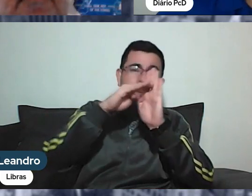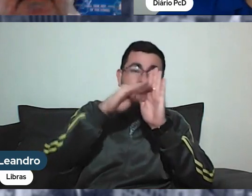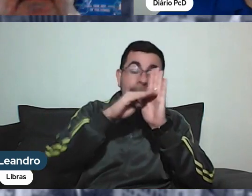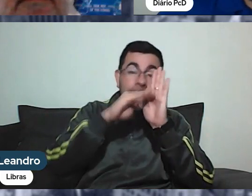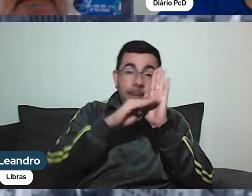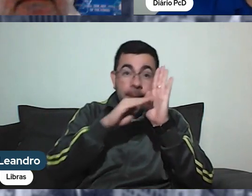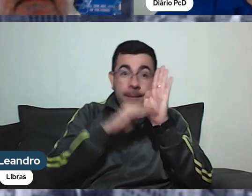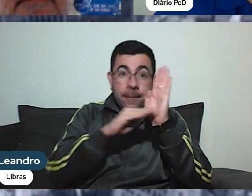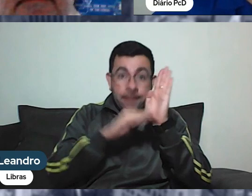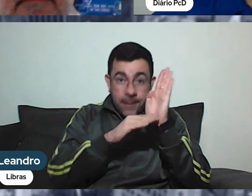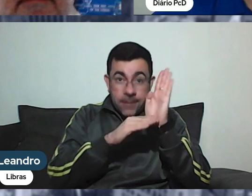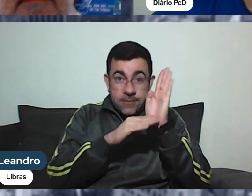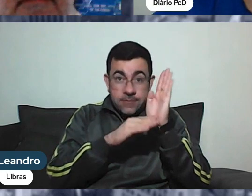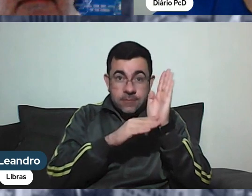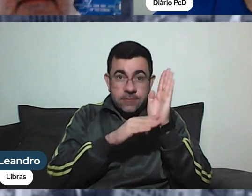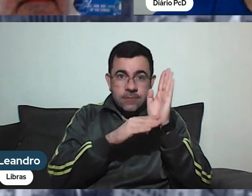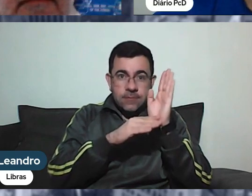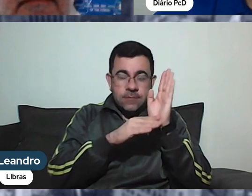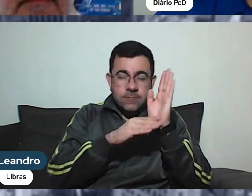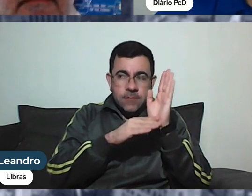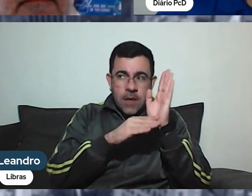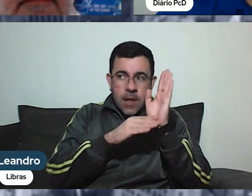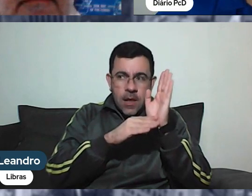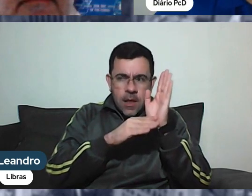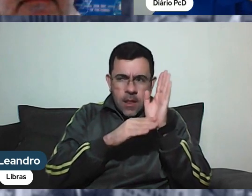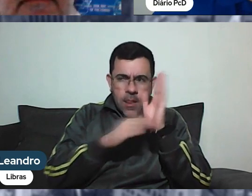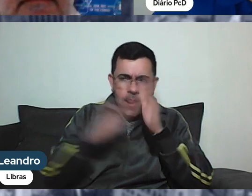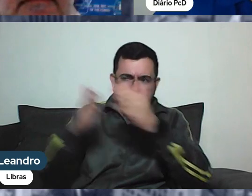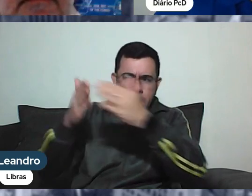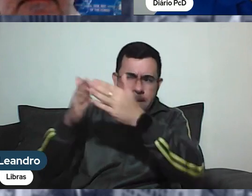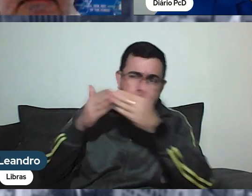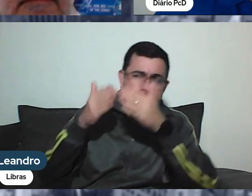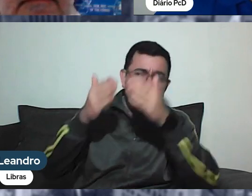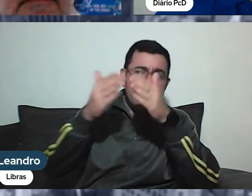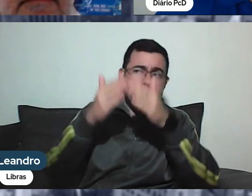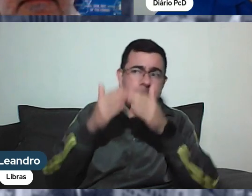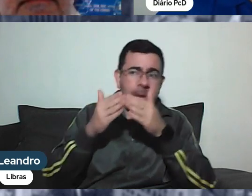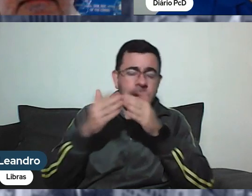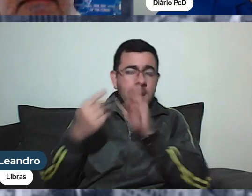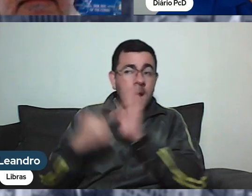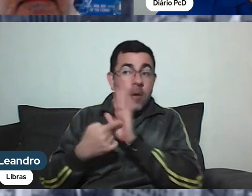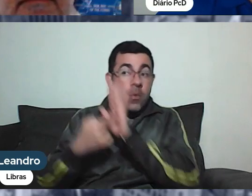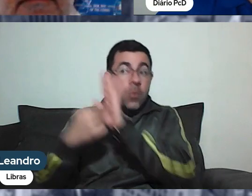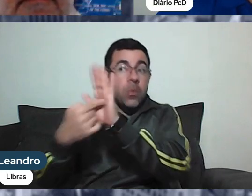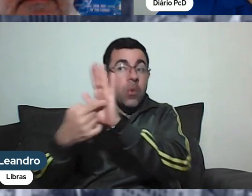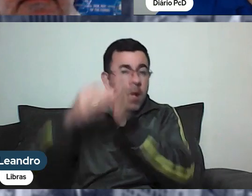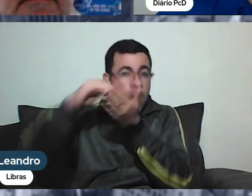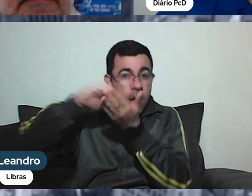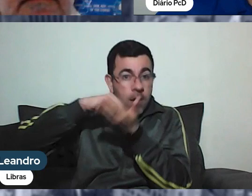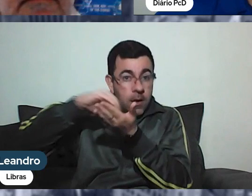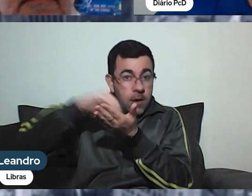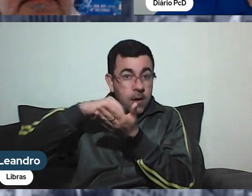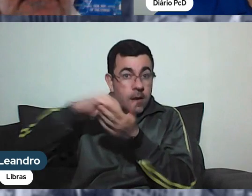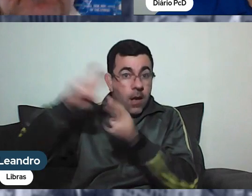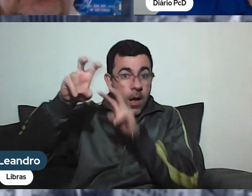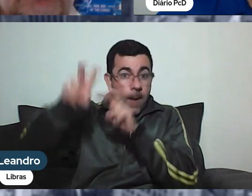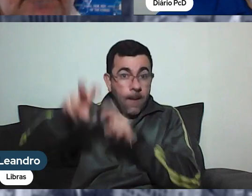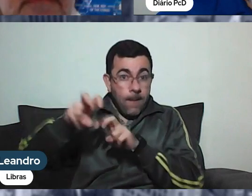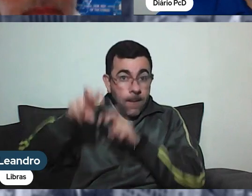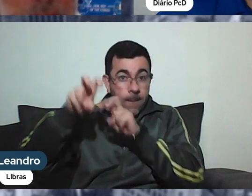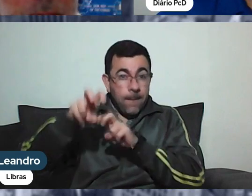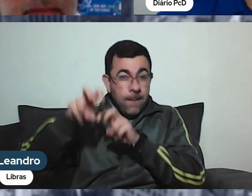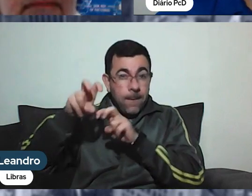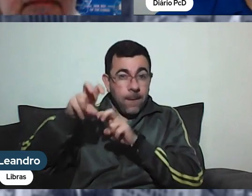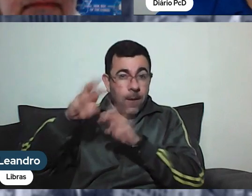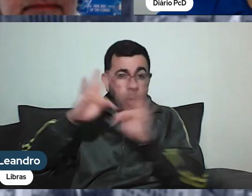a contatos com representantes das secretarias de fazenda de todos os estados